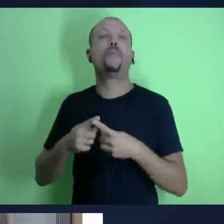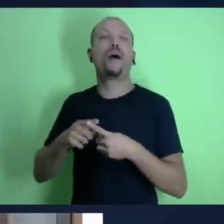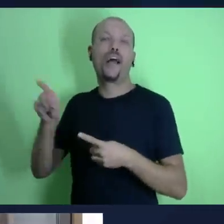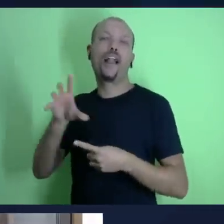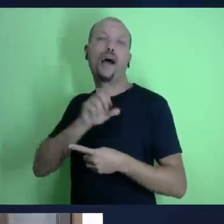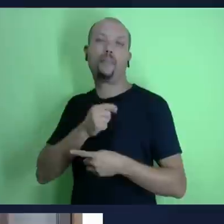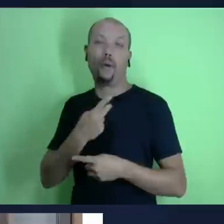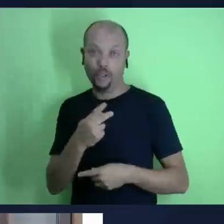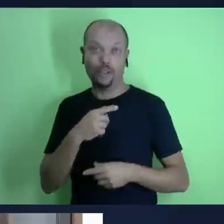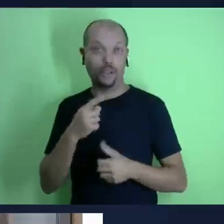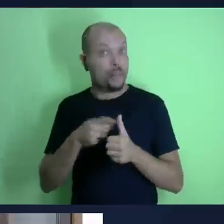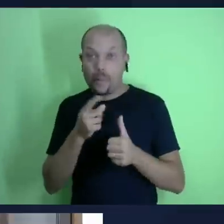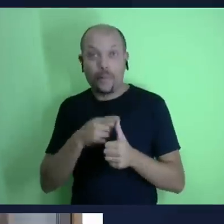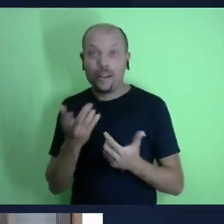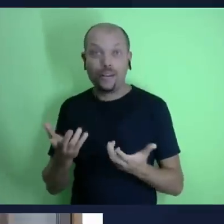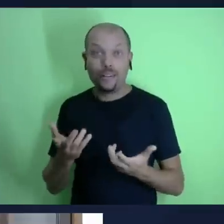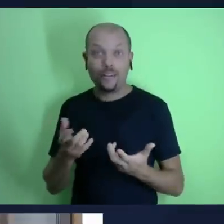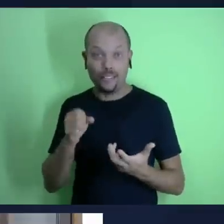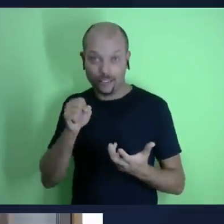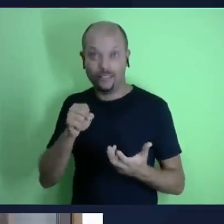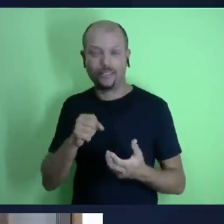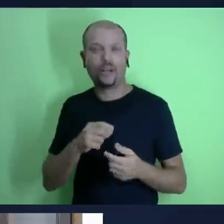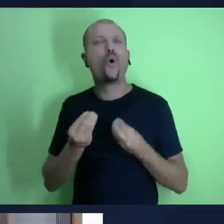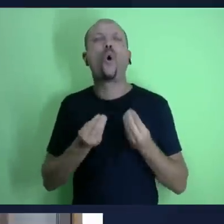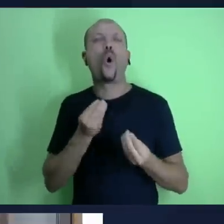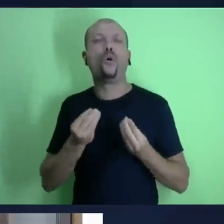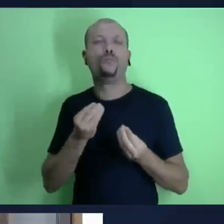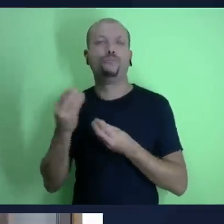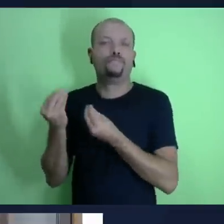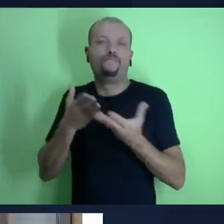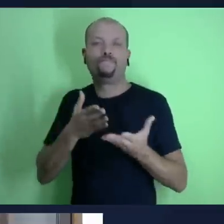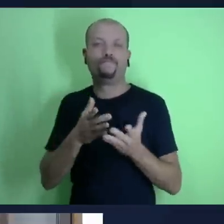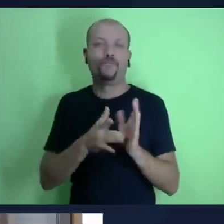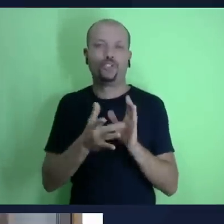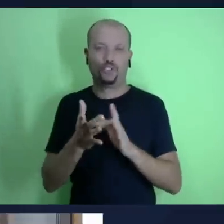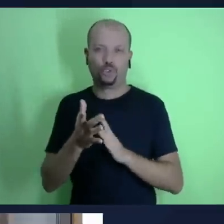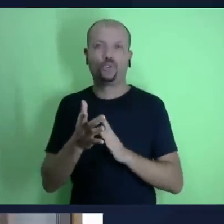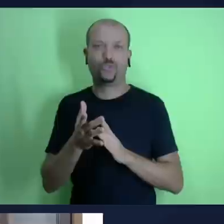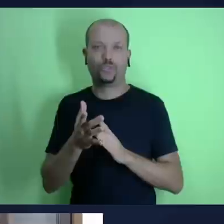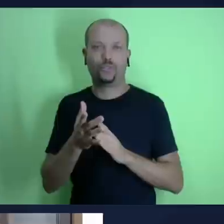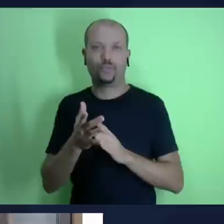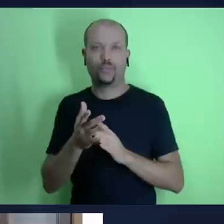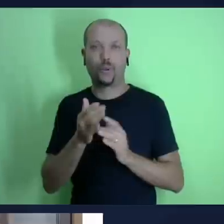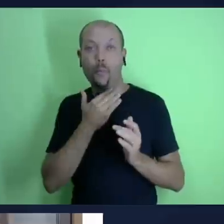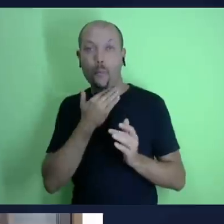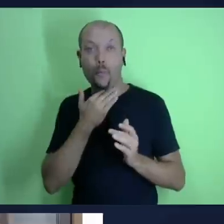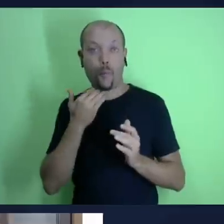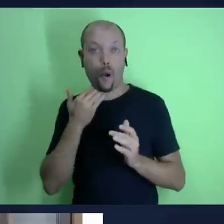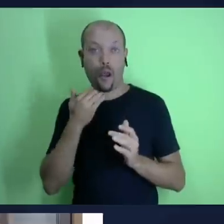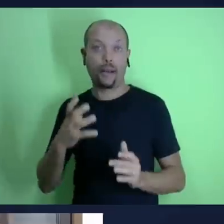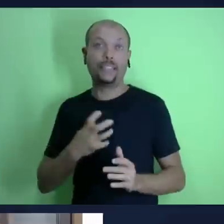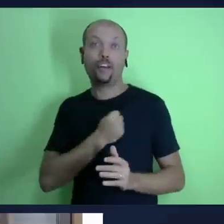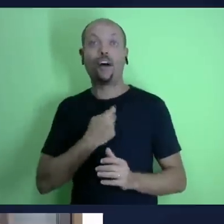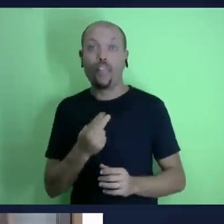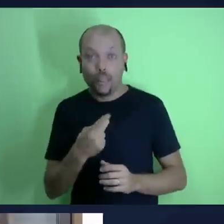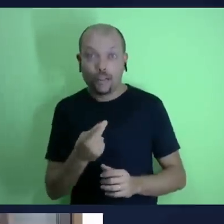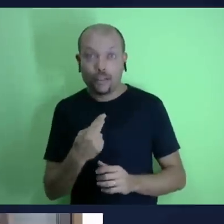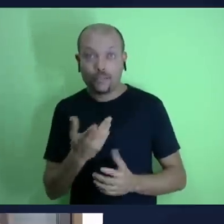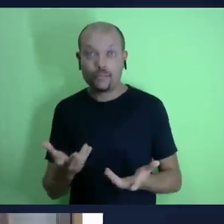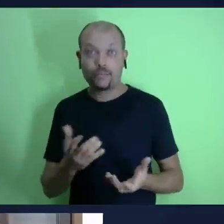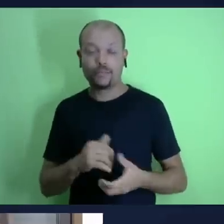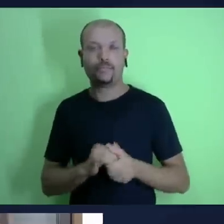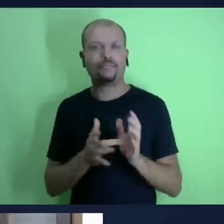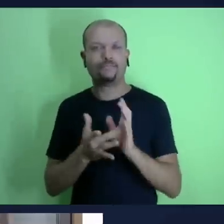fez uma escolha né aonde ele abre mão da eternidade para que ele possa salvar josué de